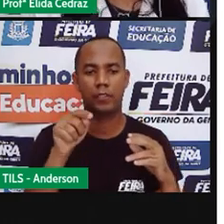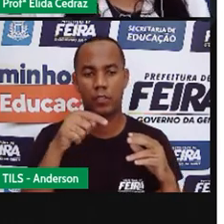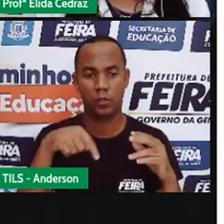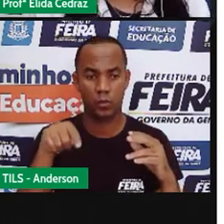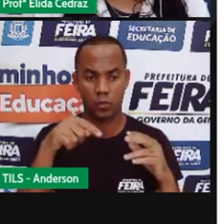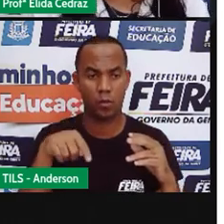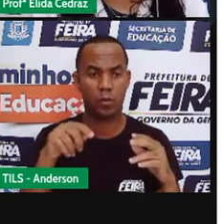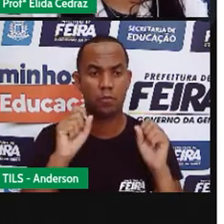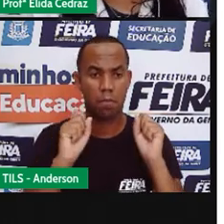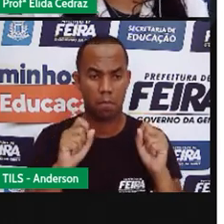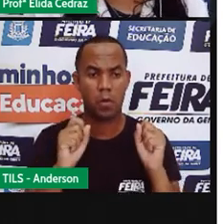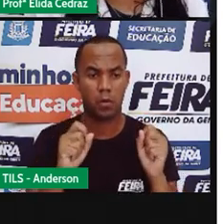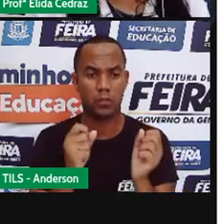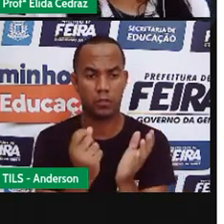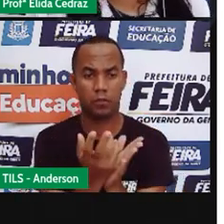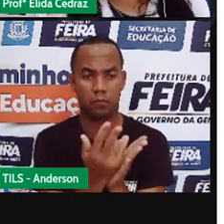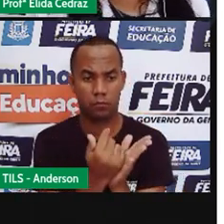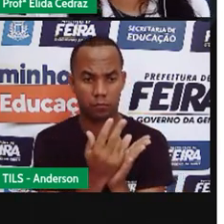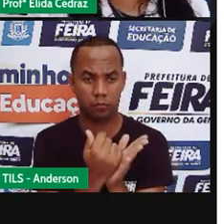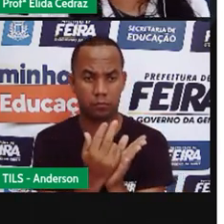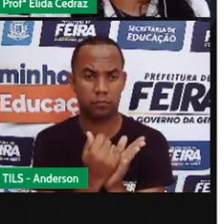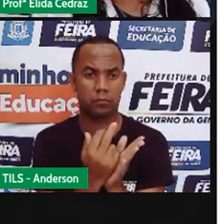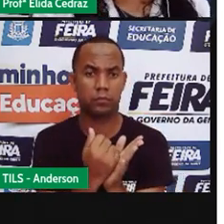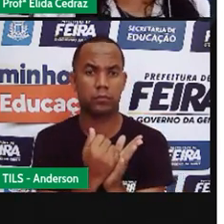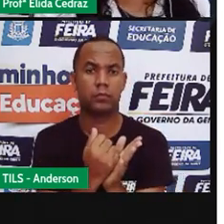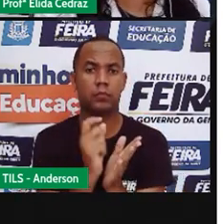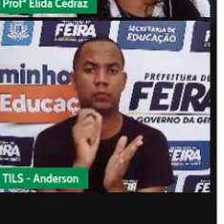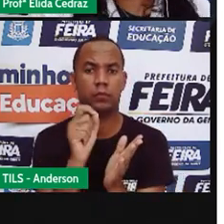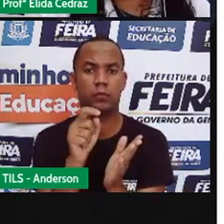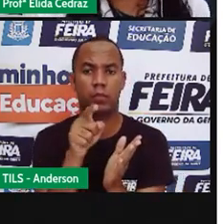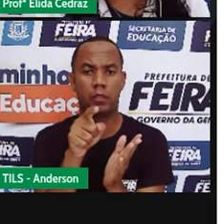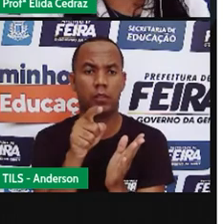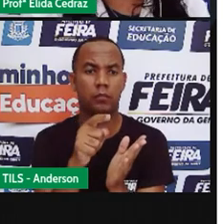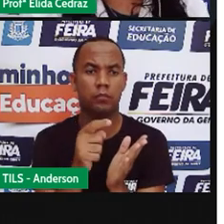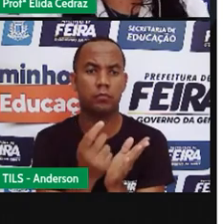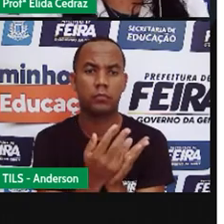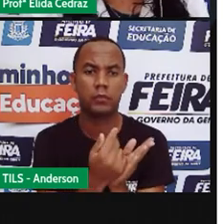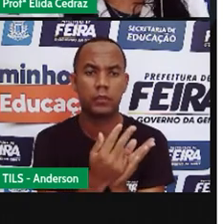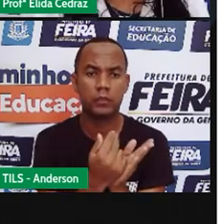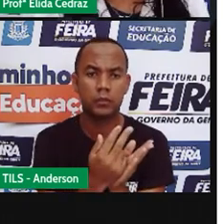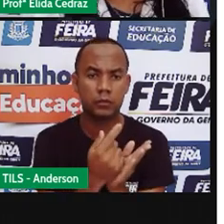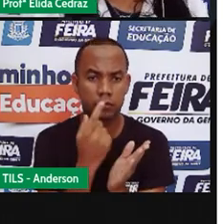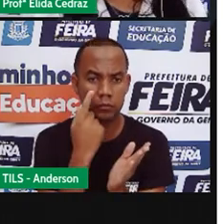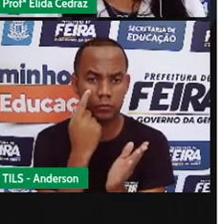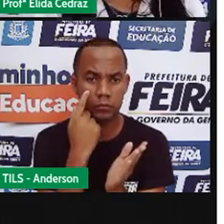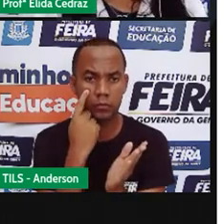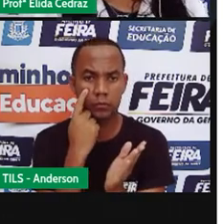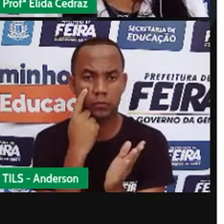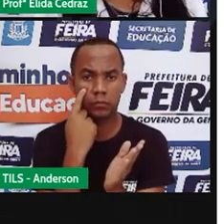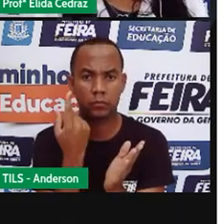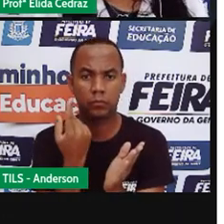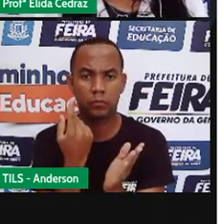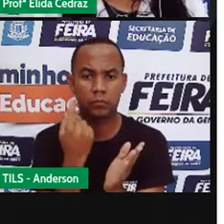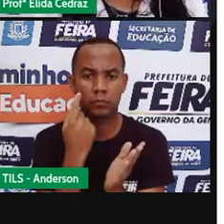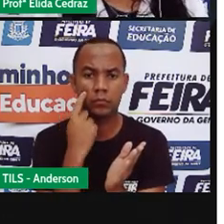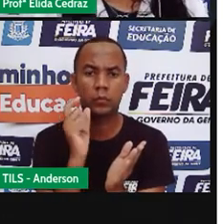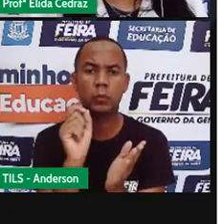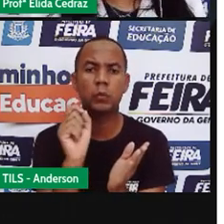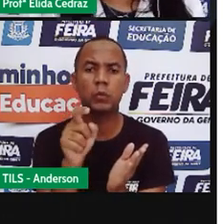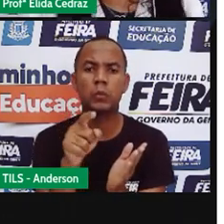utilizar figuras geométricas para estar fazendo desenhos olha só imagina só o que é isso